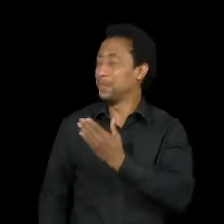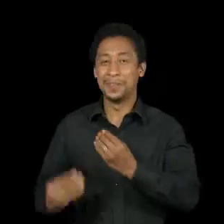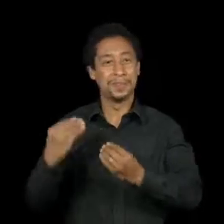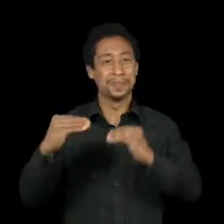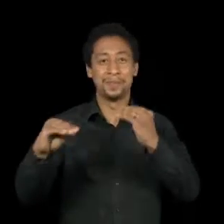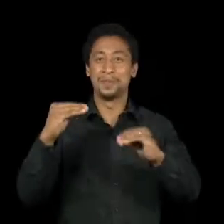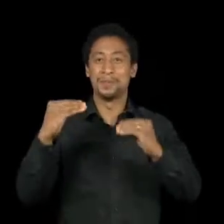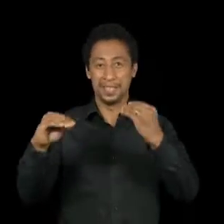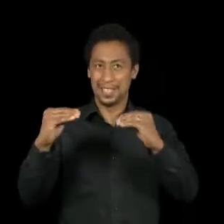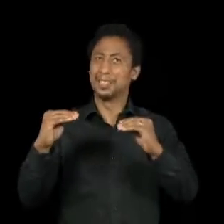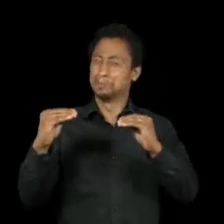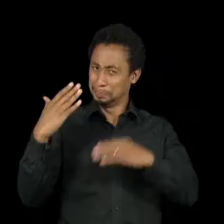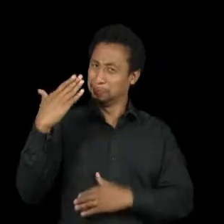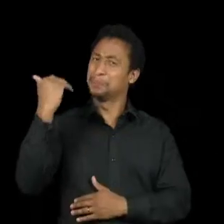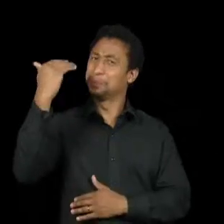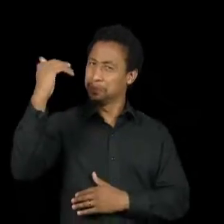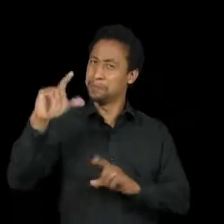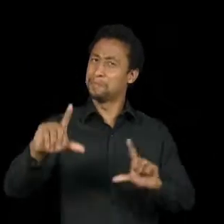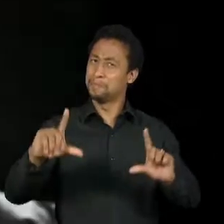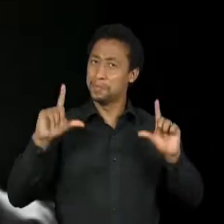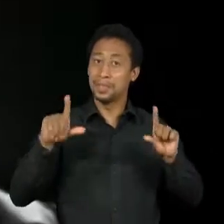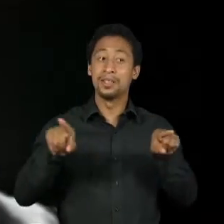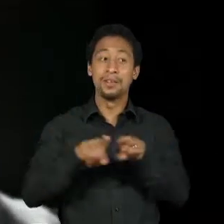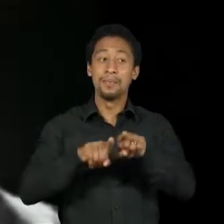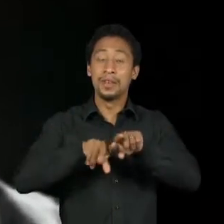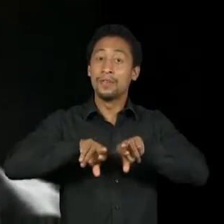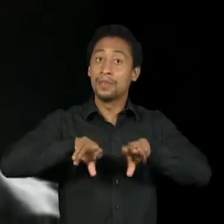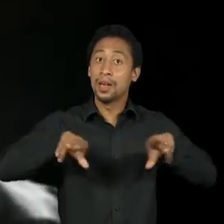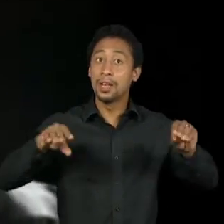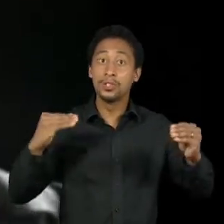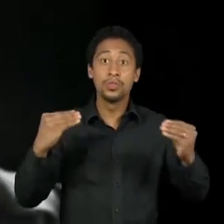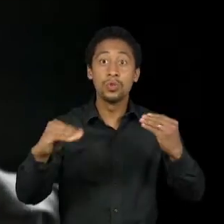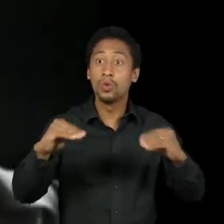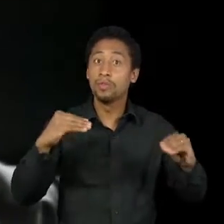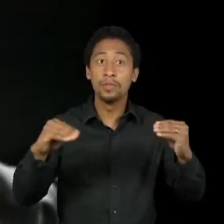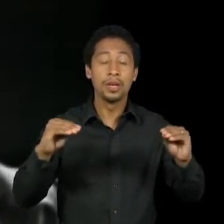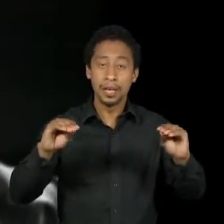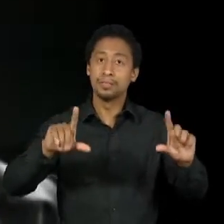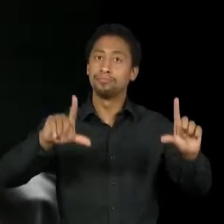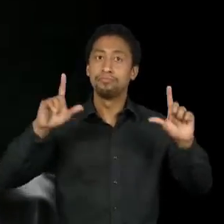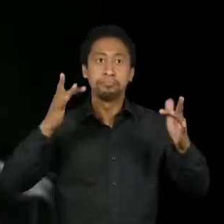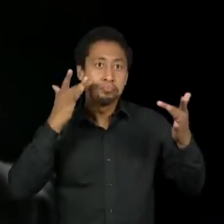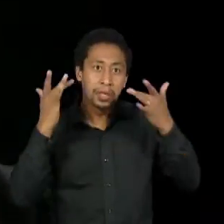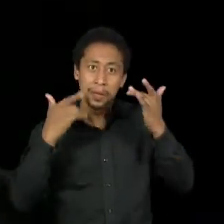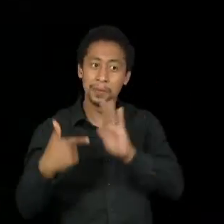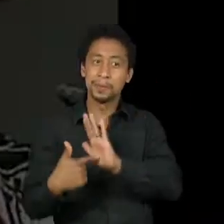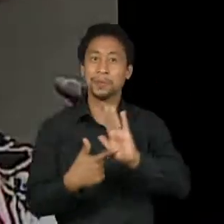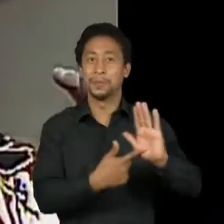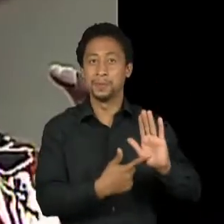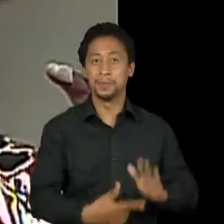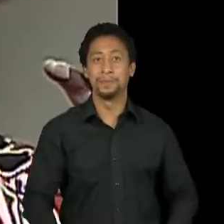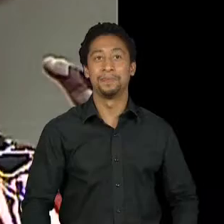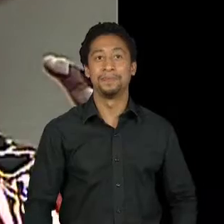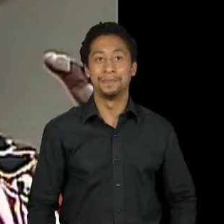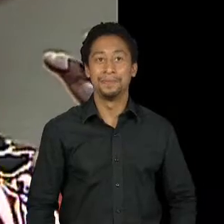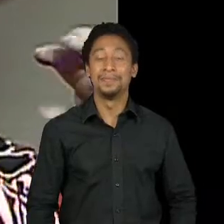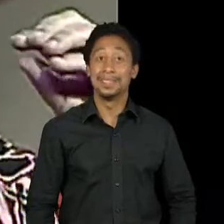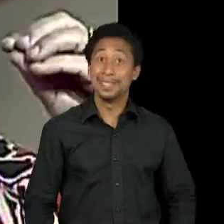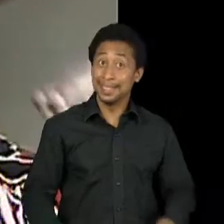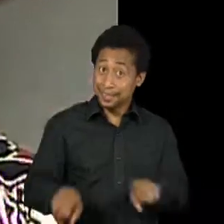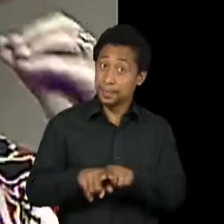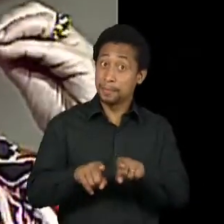Beto Rockefeller e de dezenas de outras novelas, séries e telepeatros. E foi também